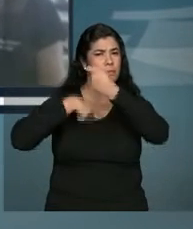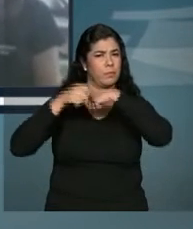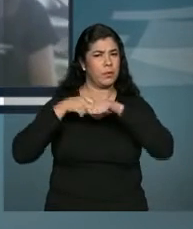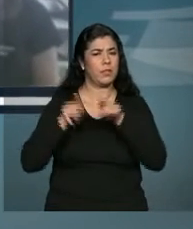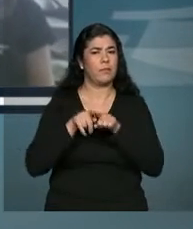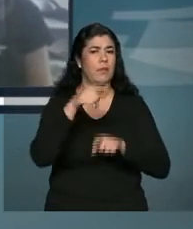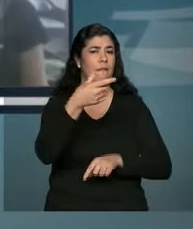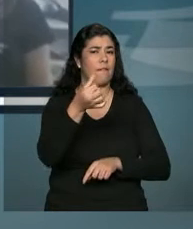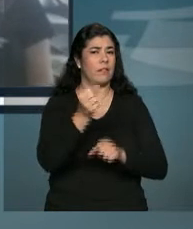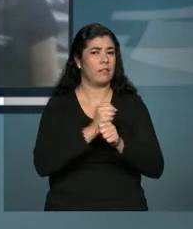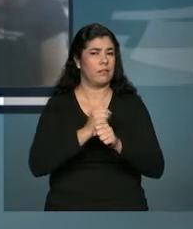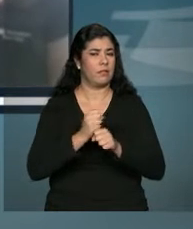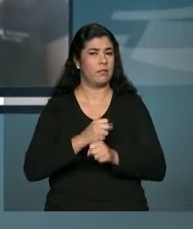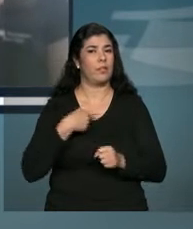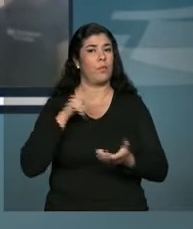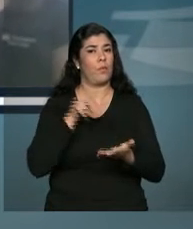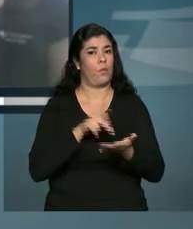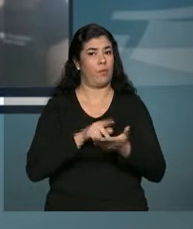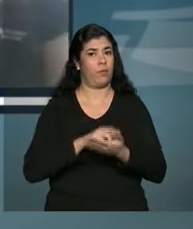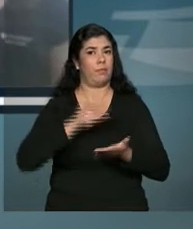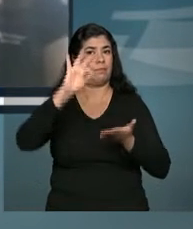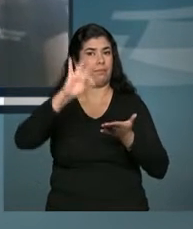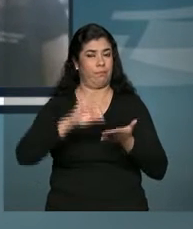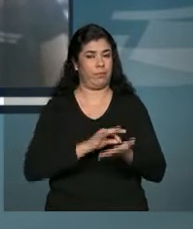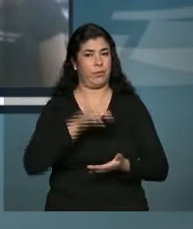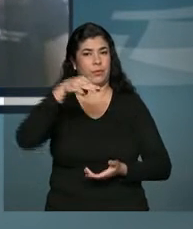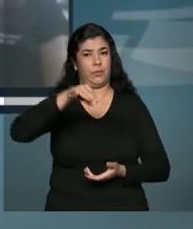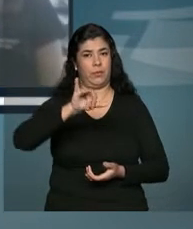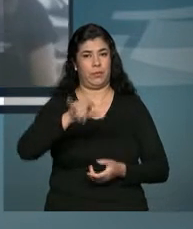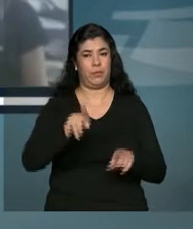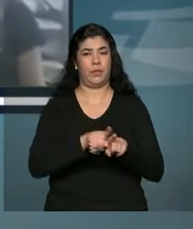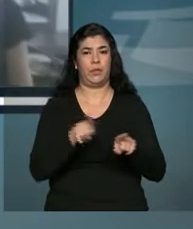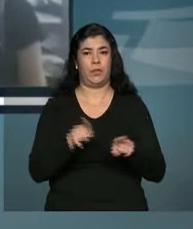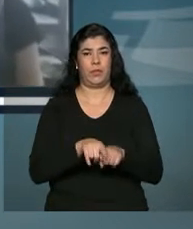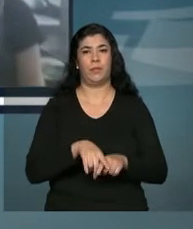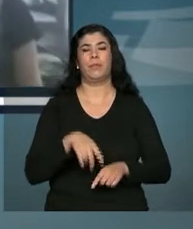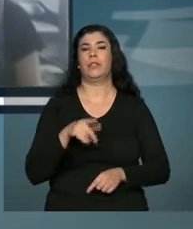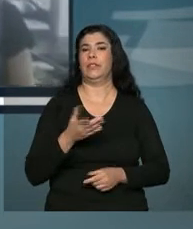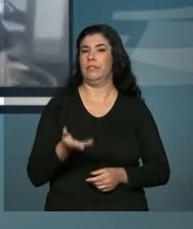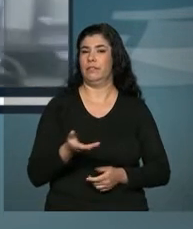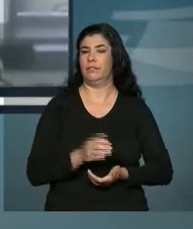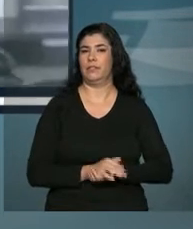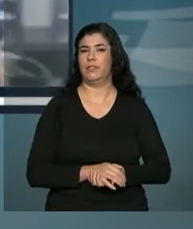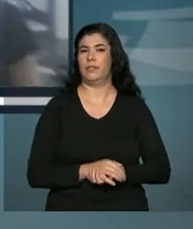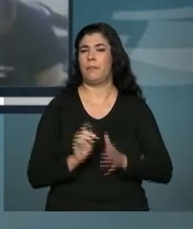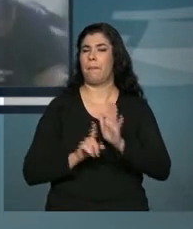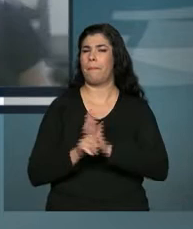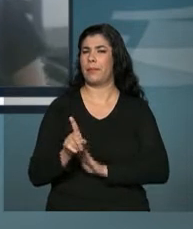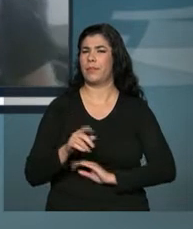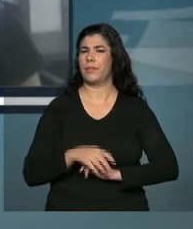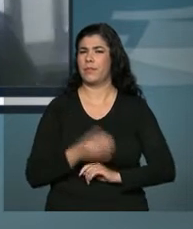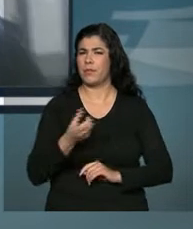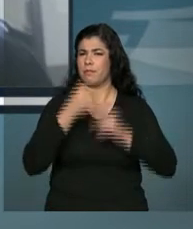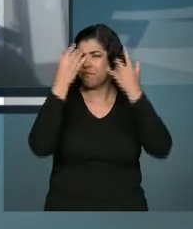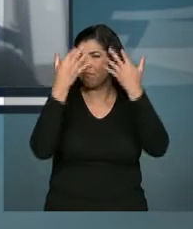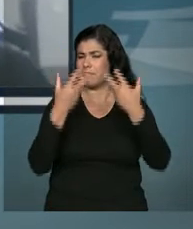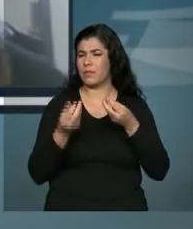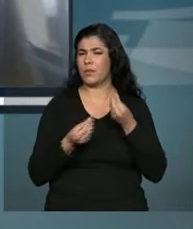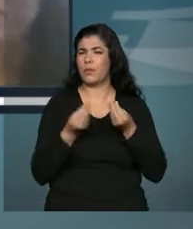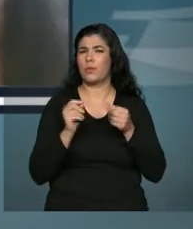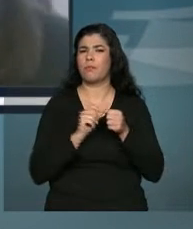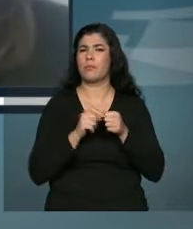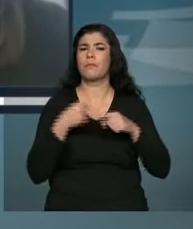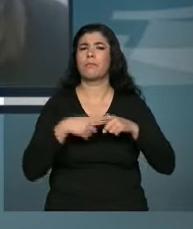anos e recentemente ela se formalizou como microempreendedora individual. Vânia, eu queria que você contasse para a gente